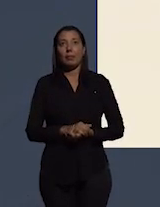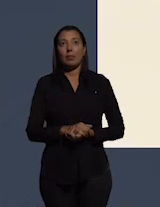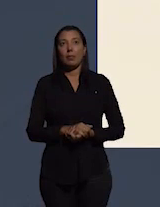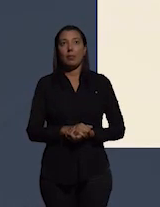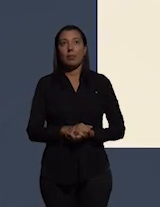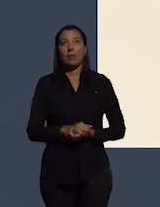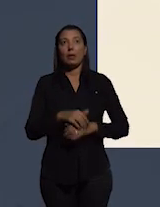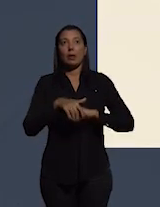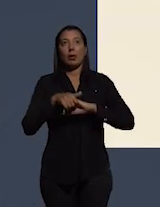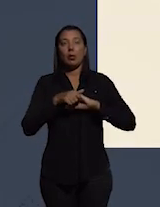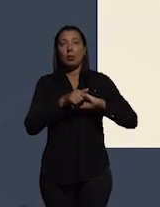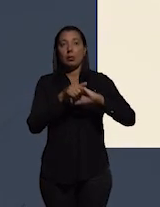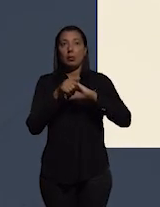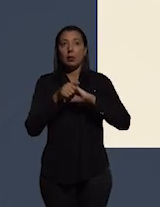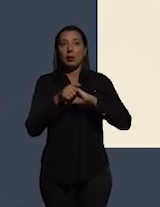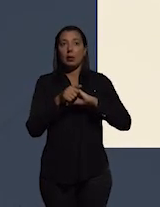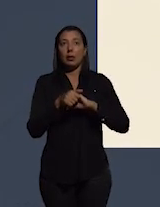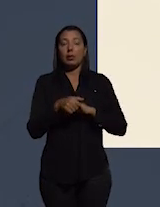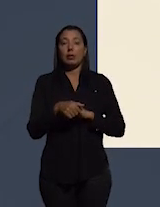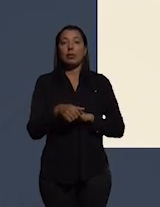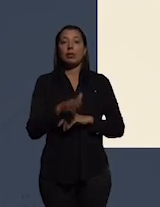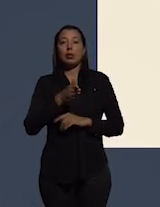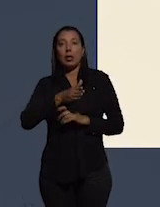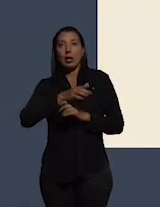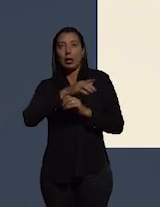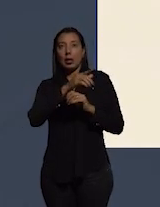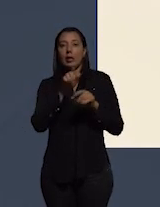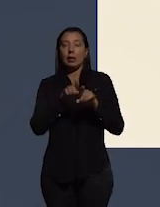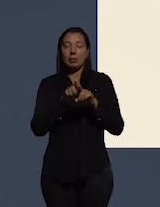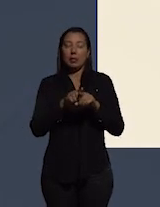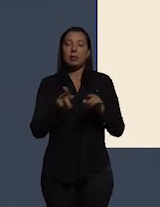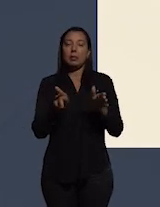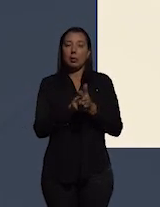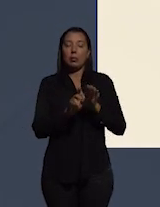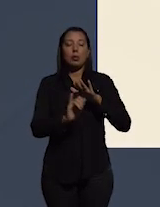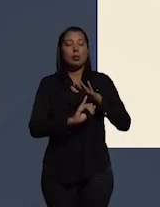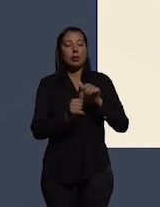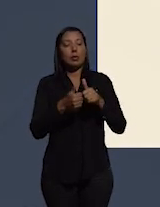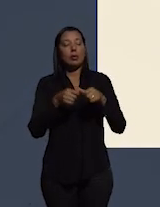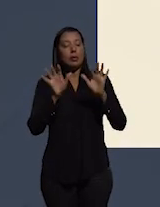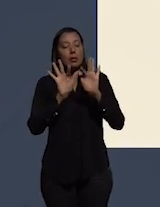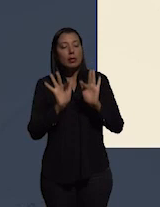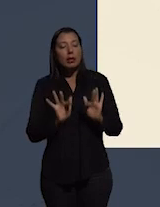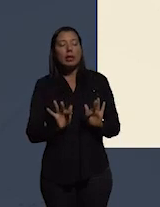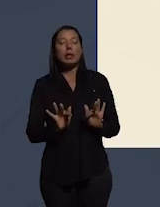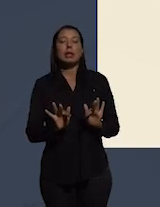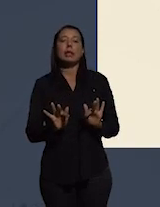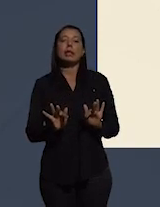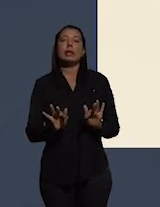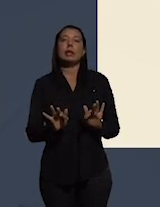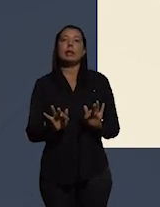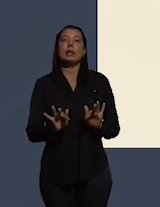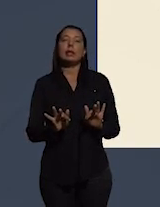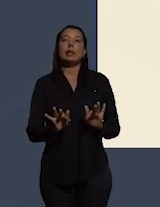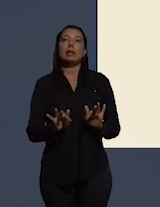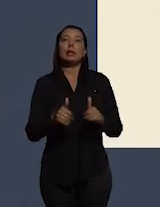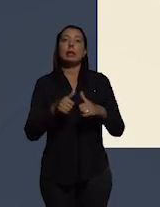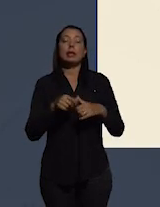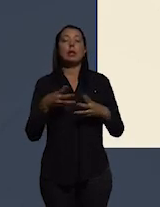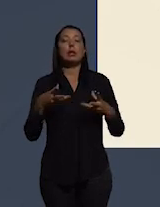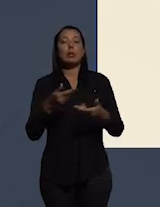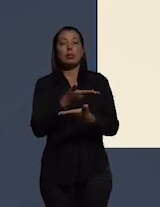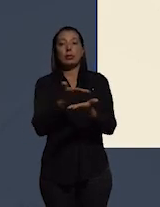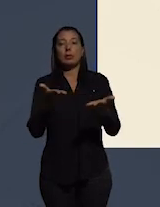cumprimento desde a Alemanha e desde a minha instituição. Fico feliz em estar com todos